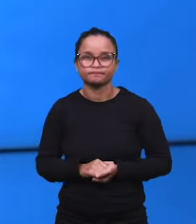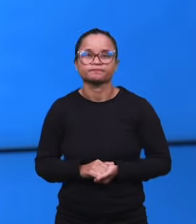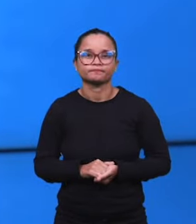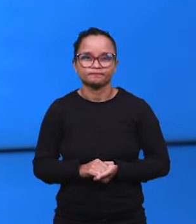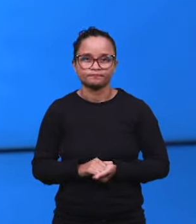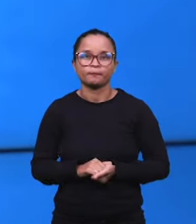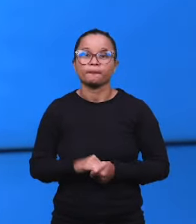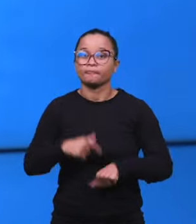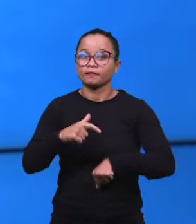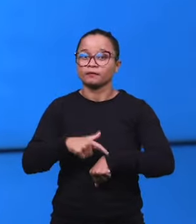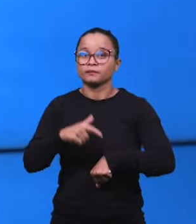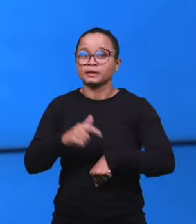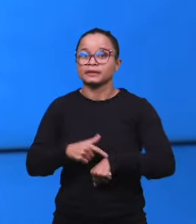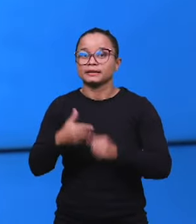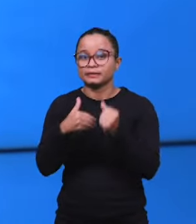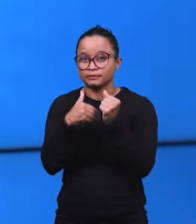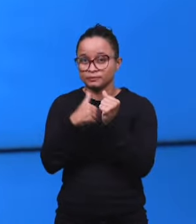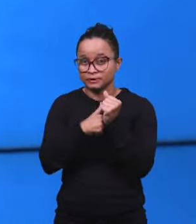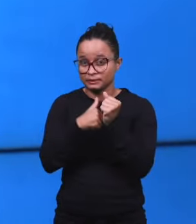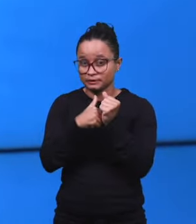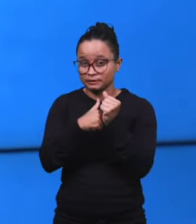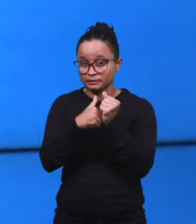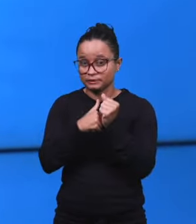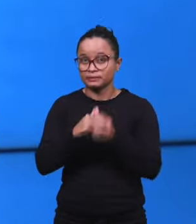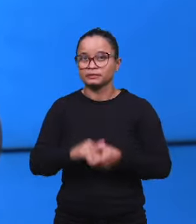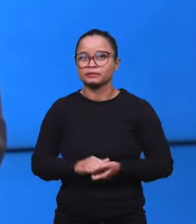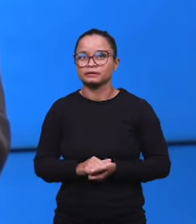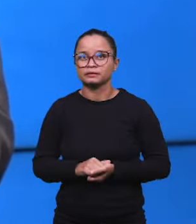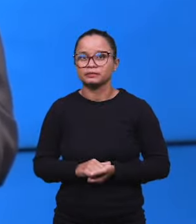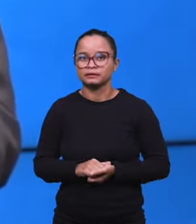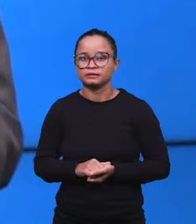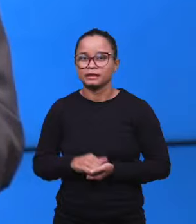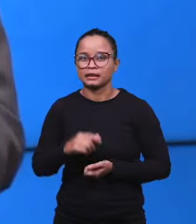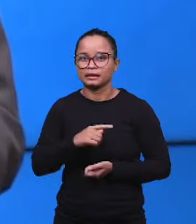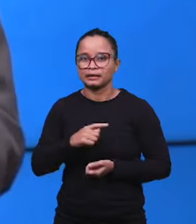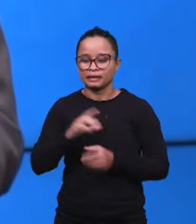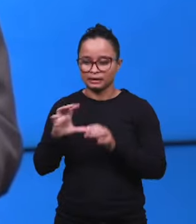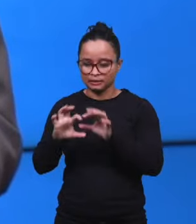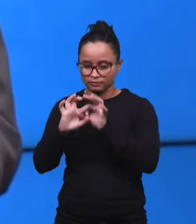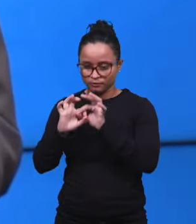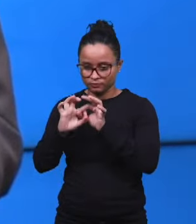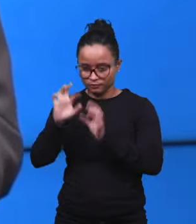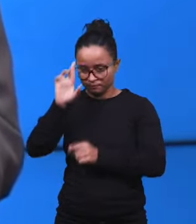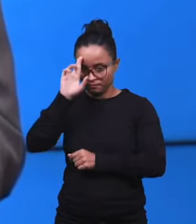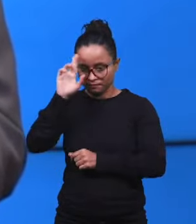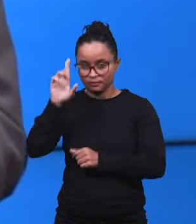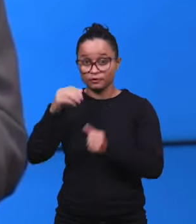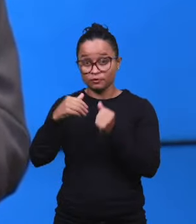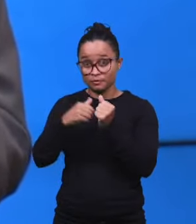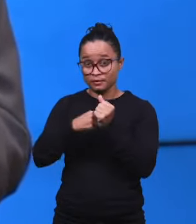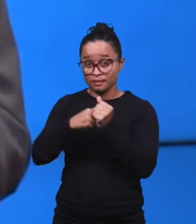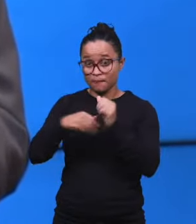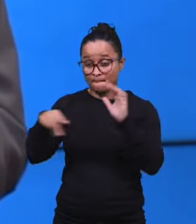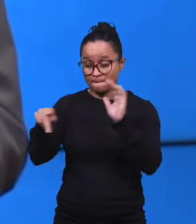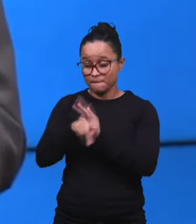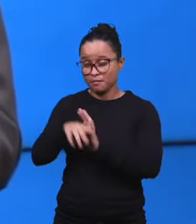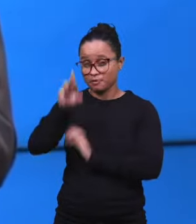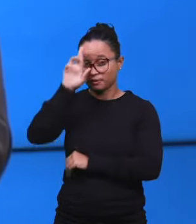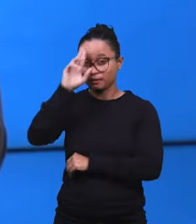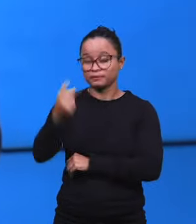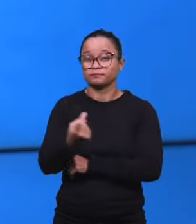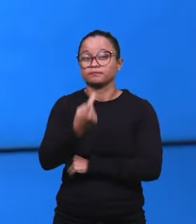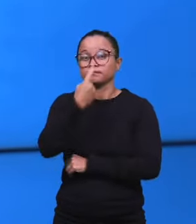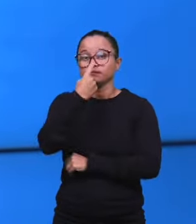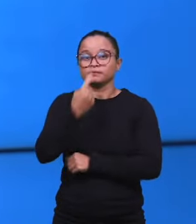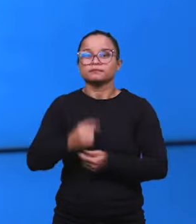né? Quando ela entra nos mistérios das recâmaras do Senhor. Então ela entra nos mistérios do Senhor. Ali,